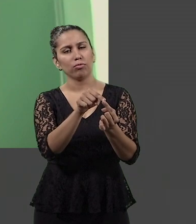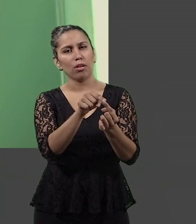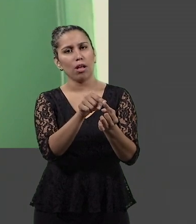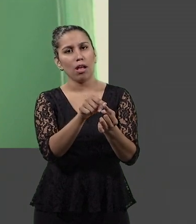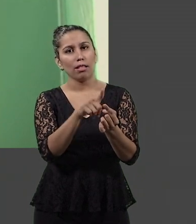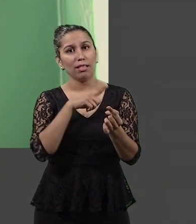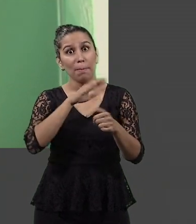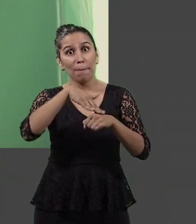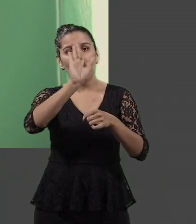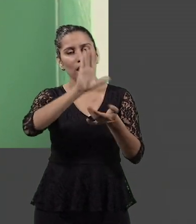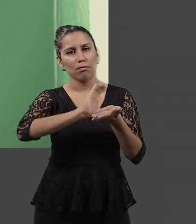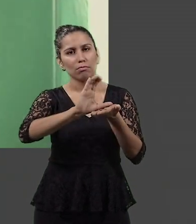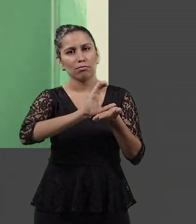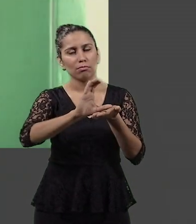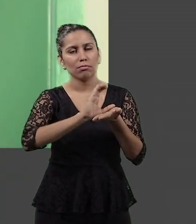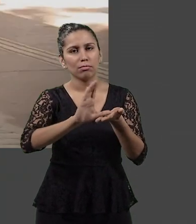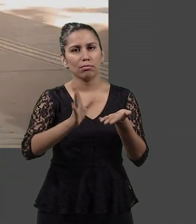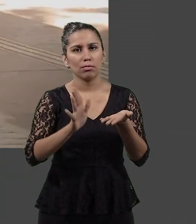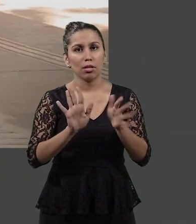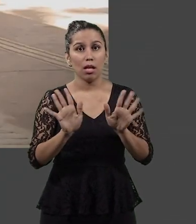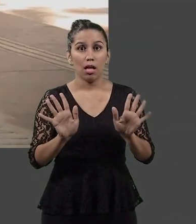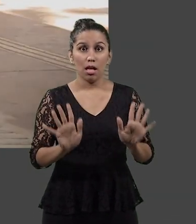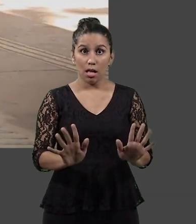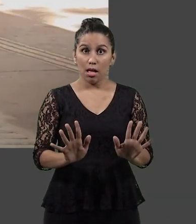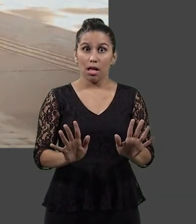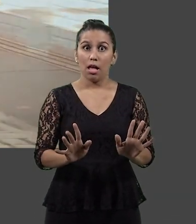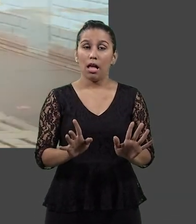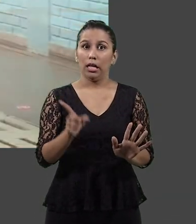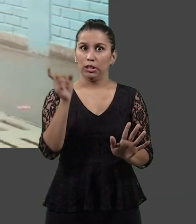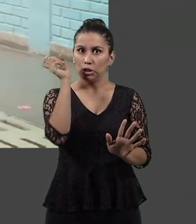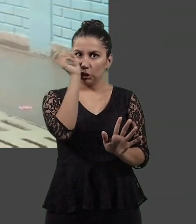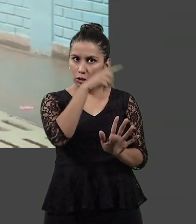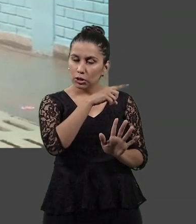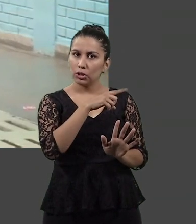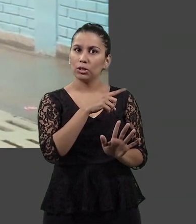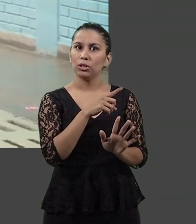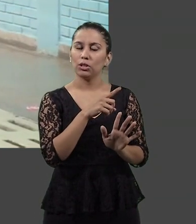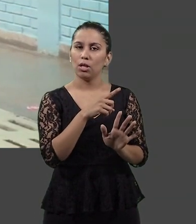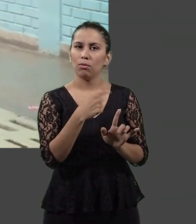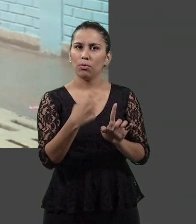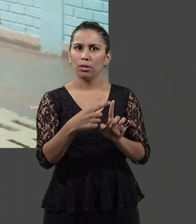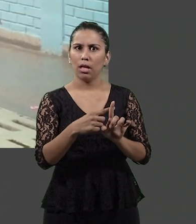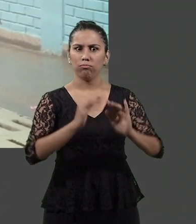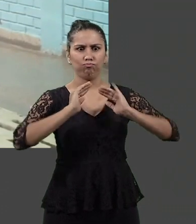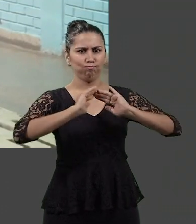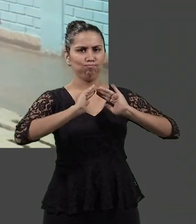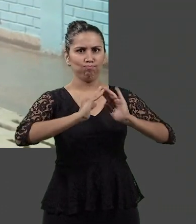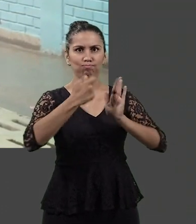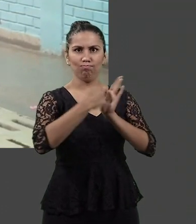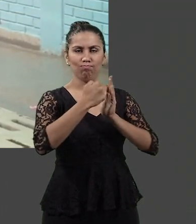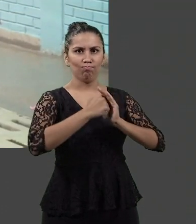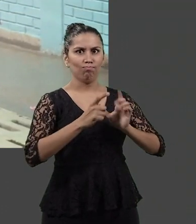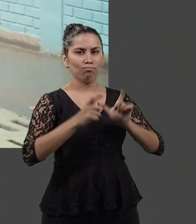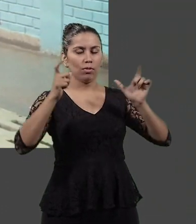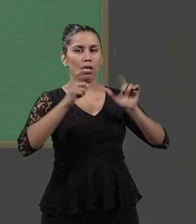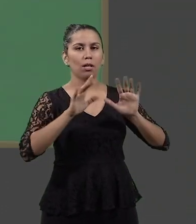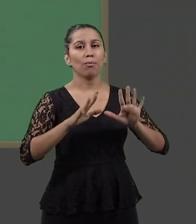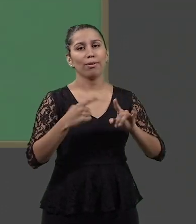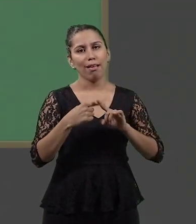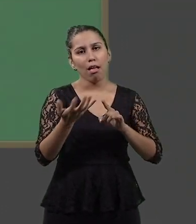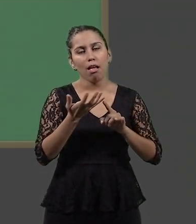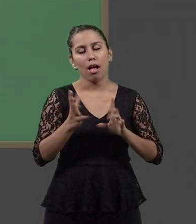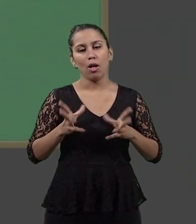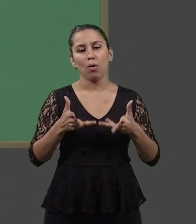público. O benefício que eu espero é grande, porque é a melhoria da qualidade de ensino do jovem.